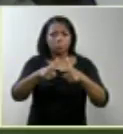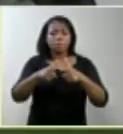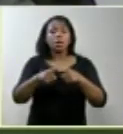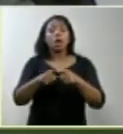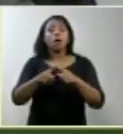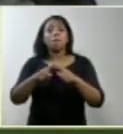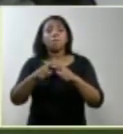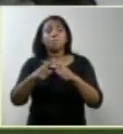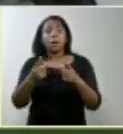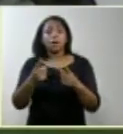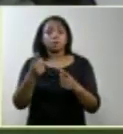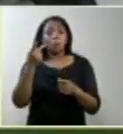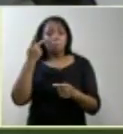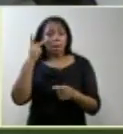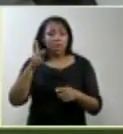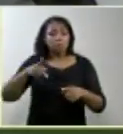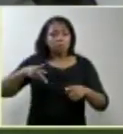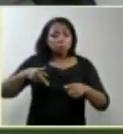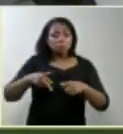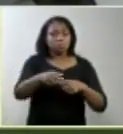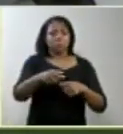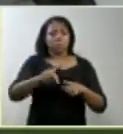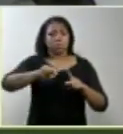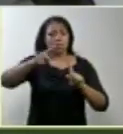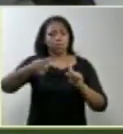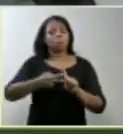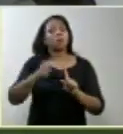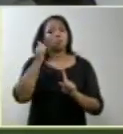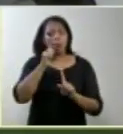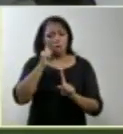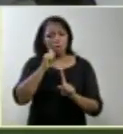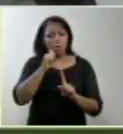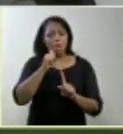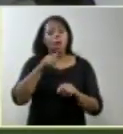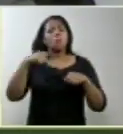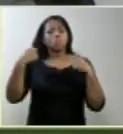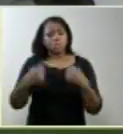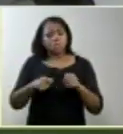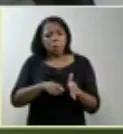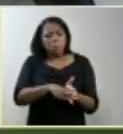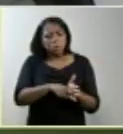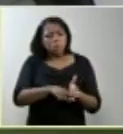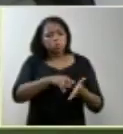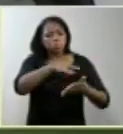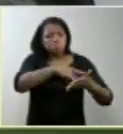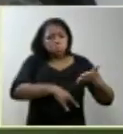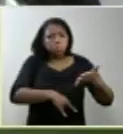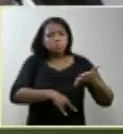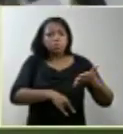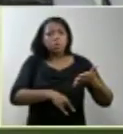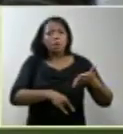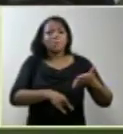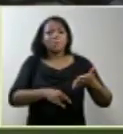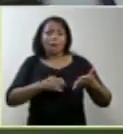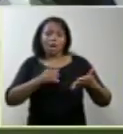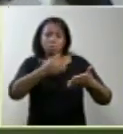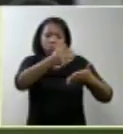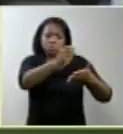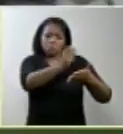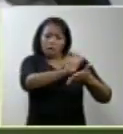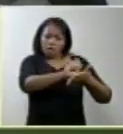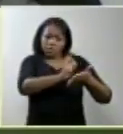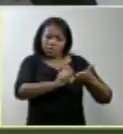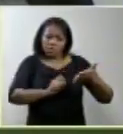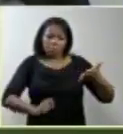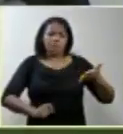desta interrupção quer dizer haverá também precisão no diagnóstico tendo em vista essas nuances essas situações